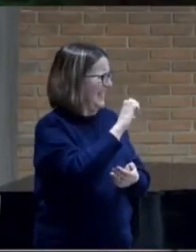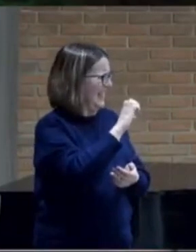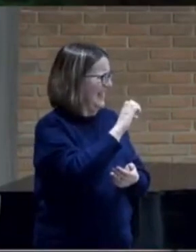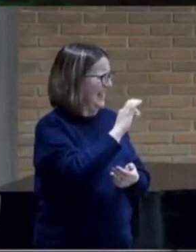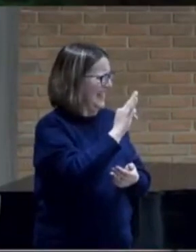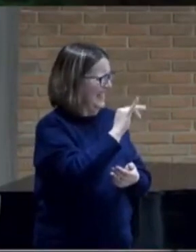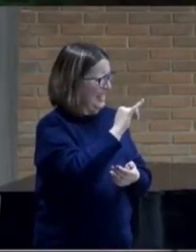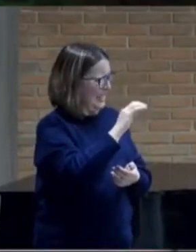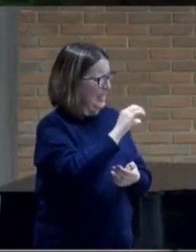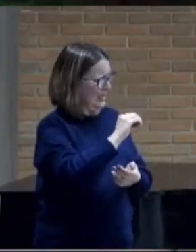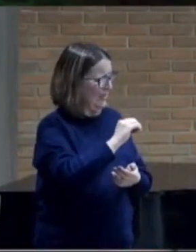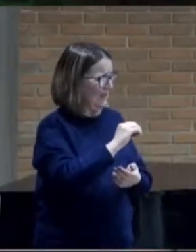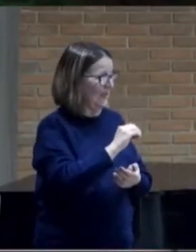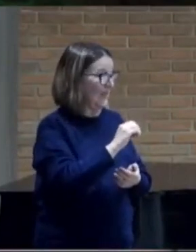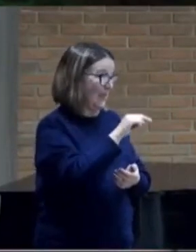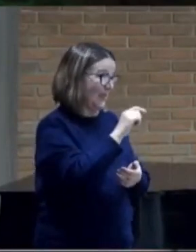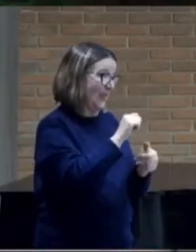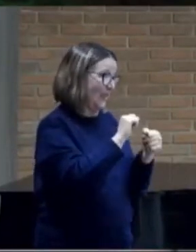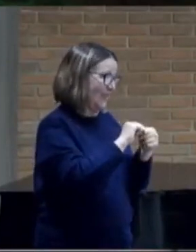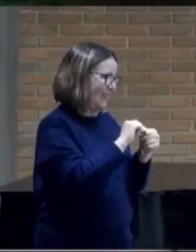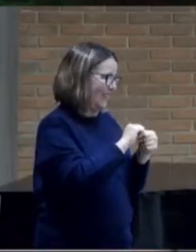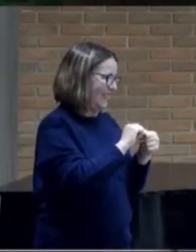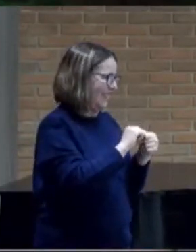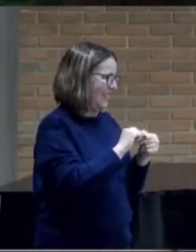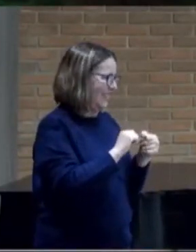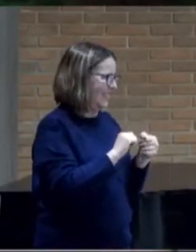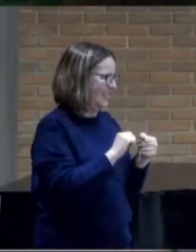Você fez Uma boa